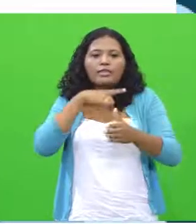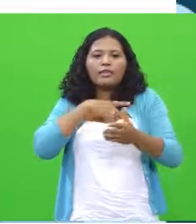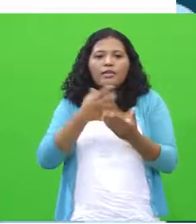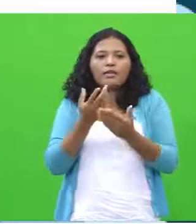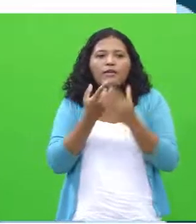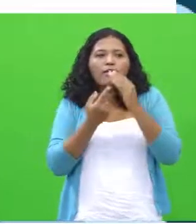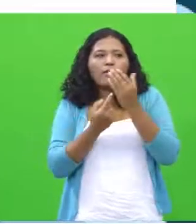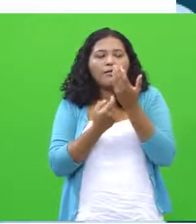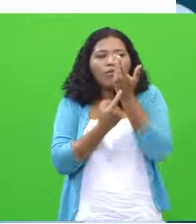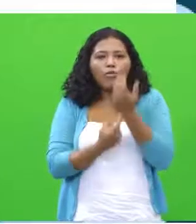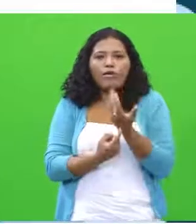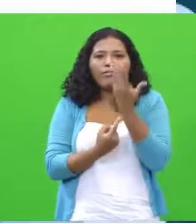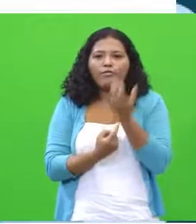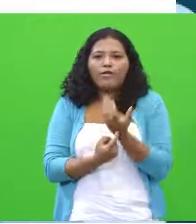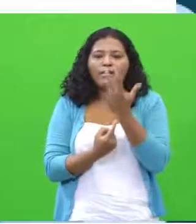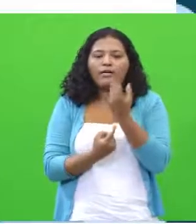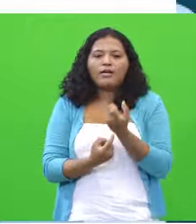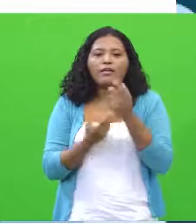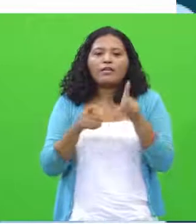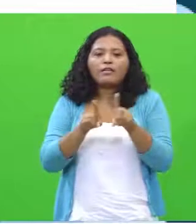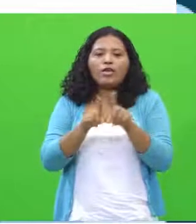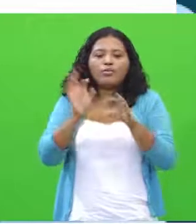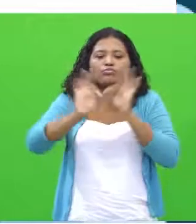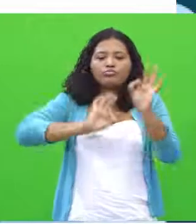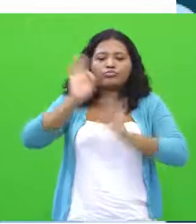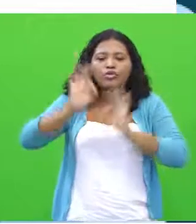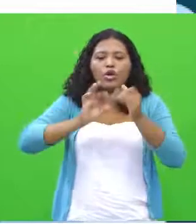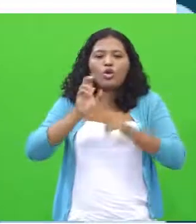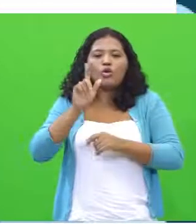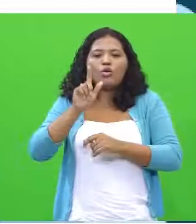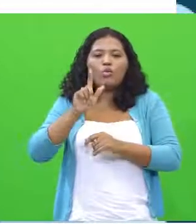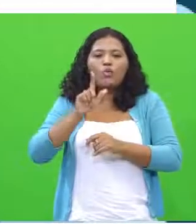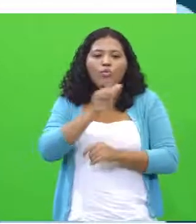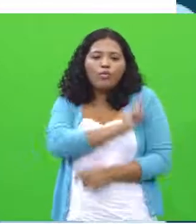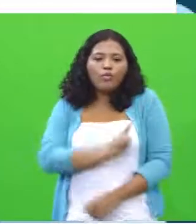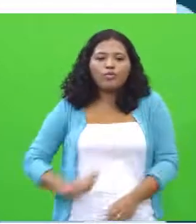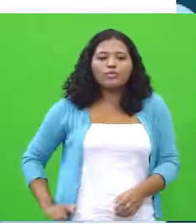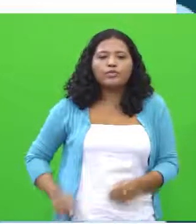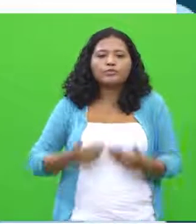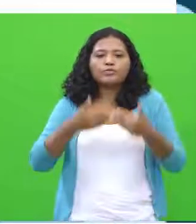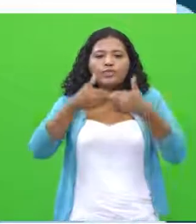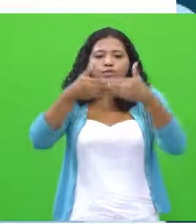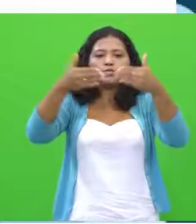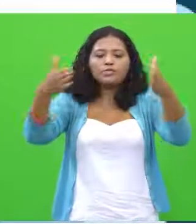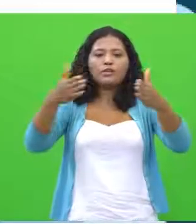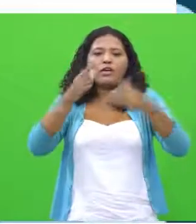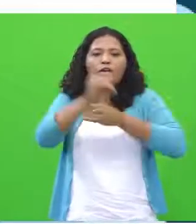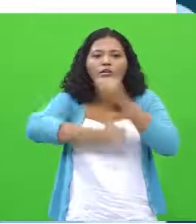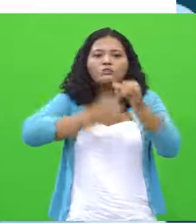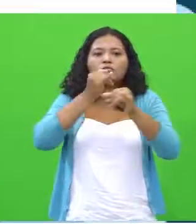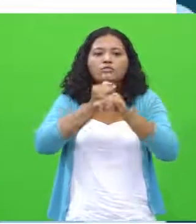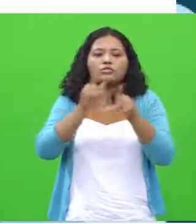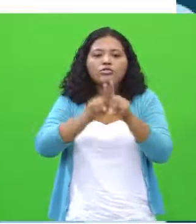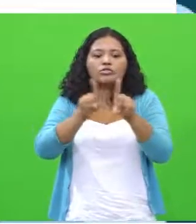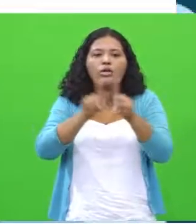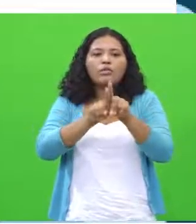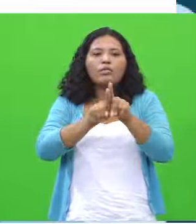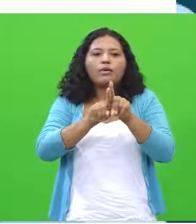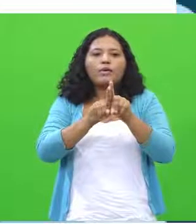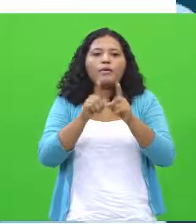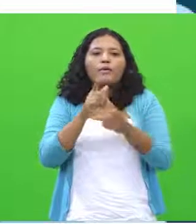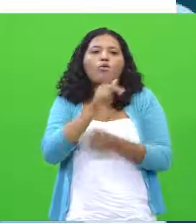organizações e governos se mobilizam para expandir a rede para espaços públicos e